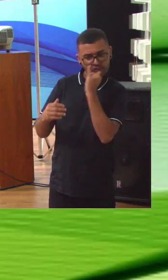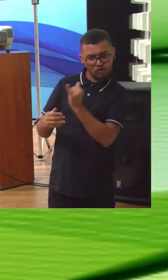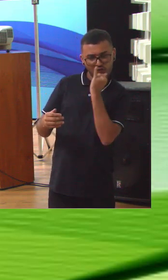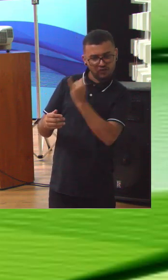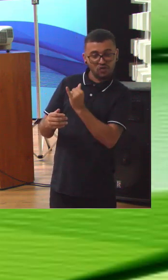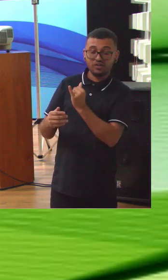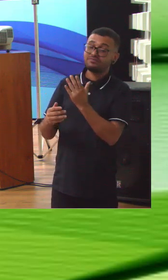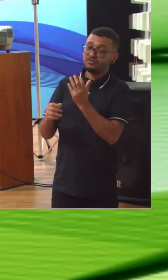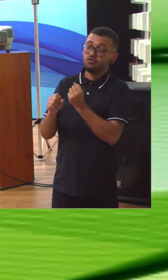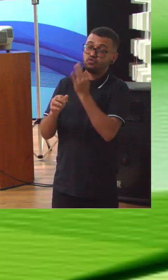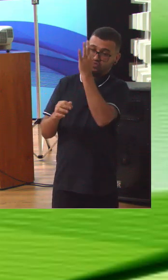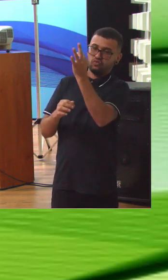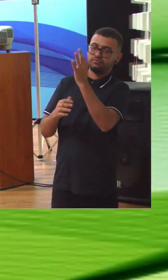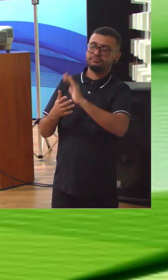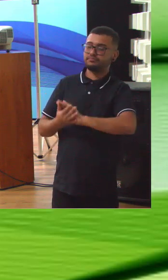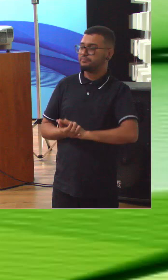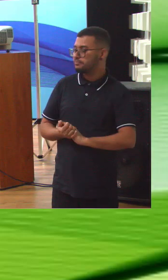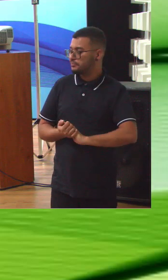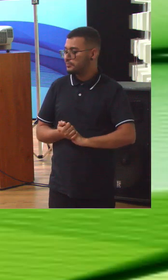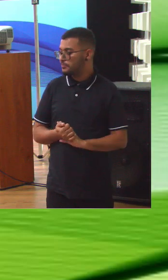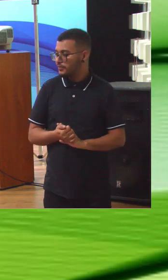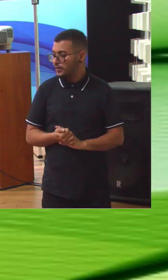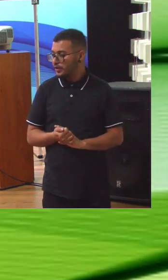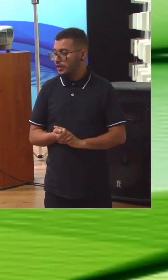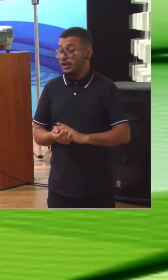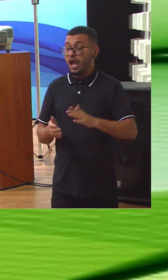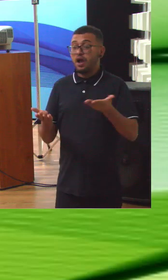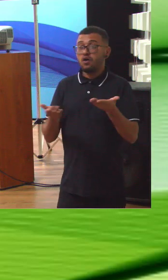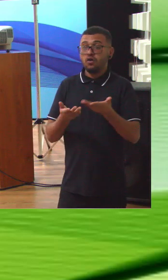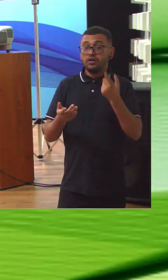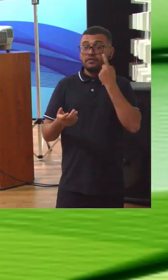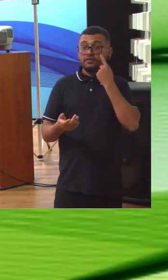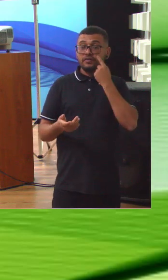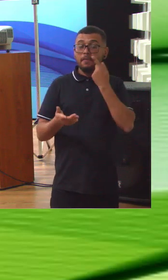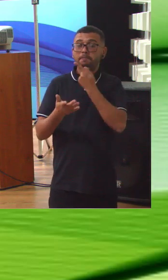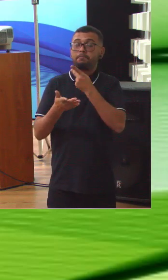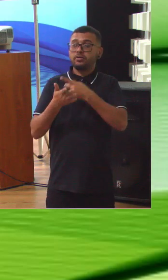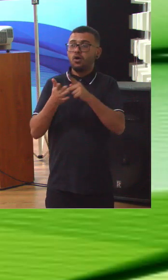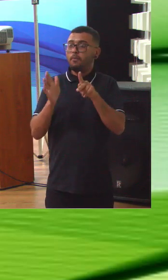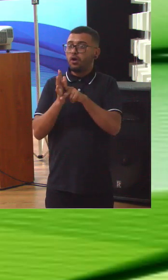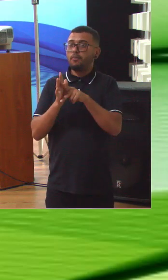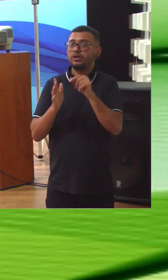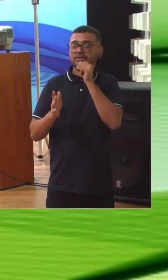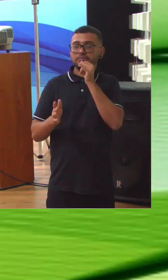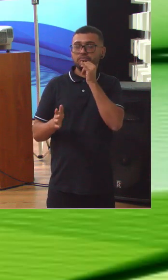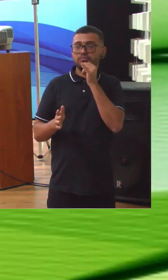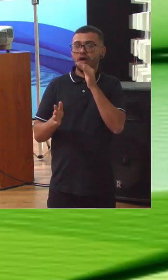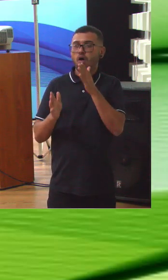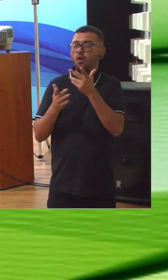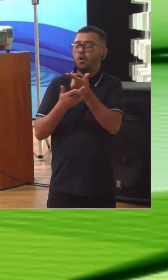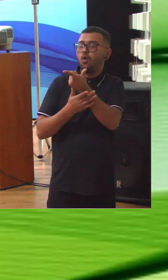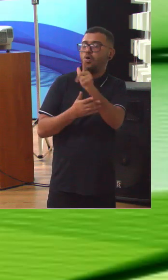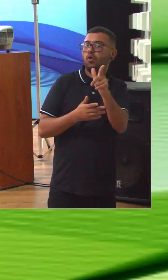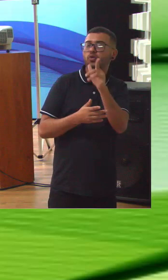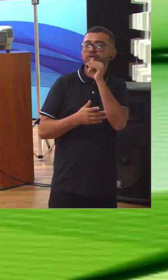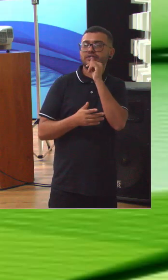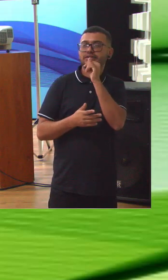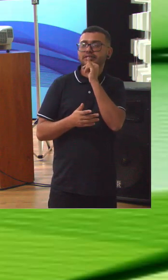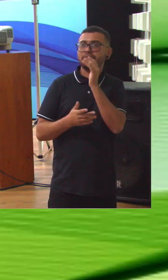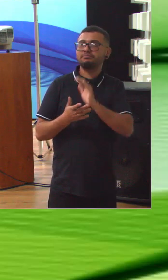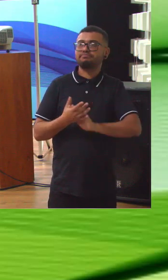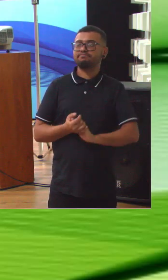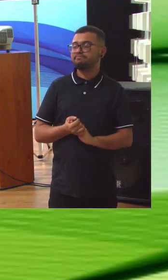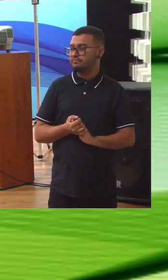Quando nós olhamos, por exemplo, para um segmento que está debaixo da governança de vocês como MEC como órgão gestor e